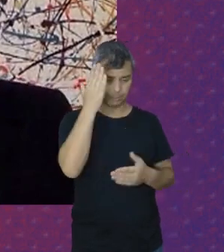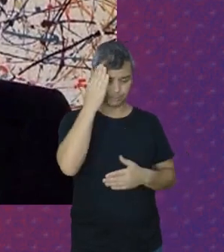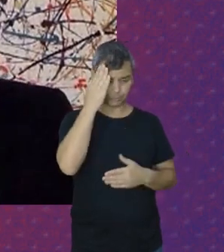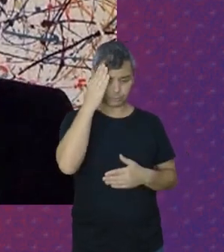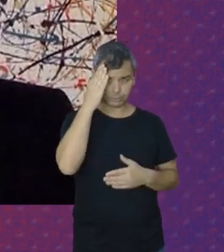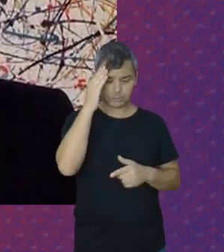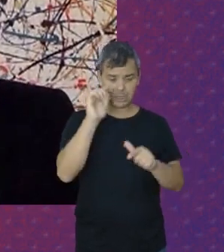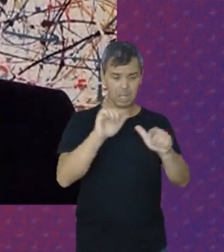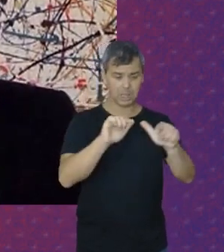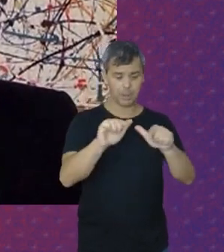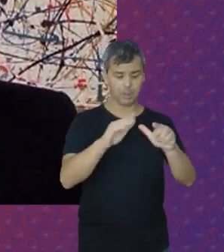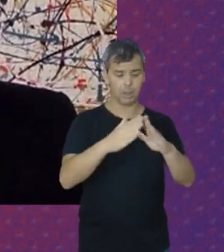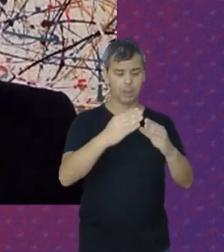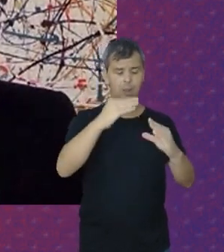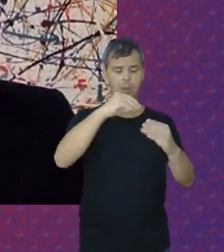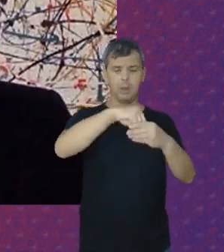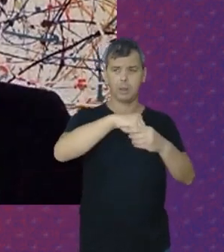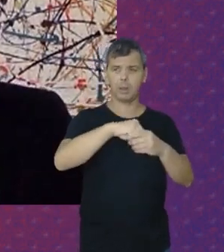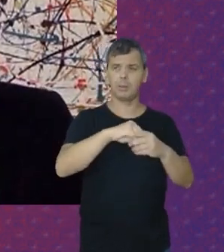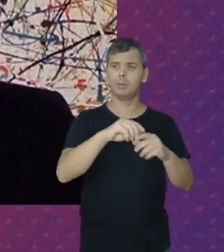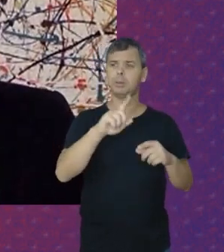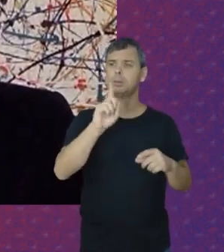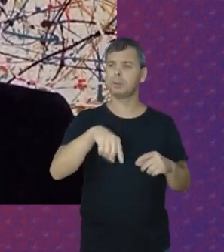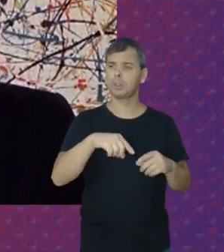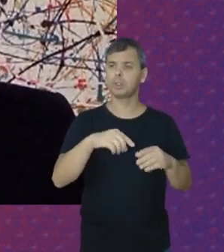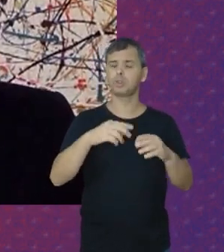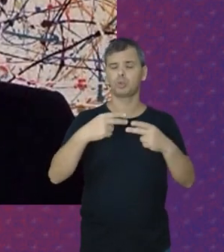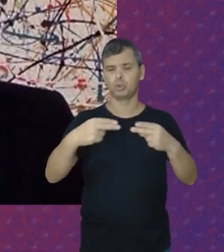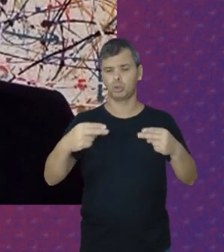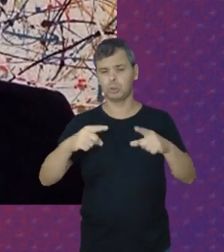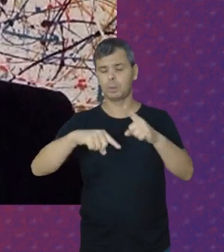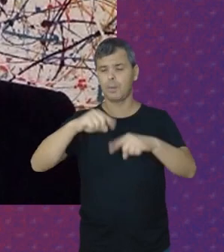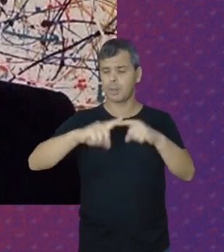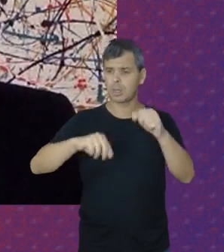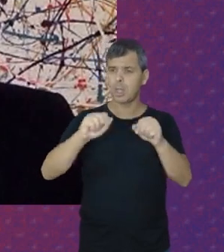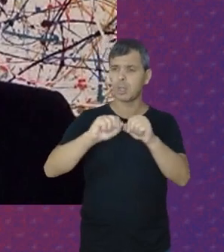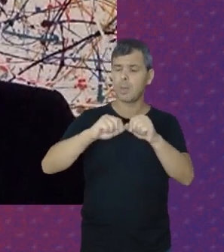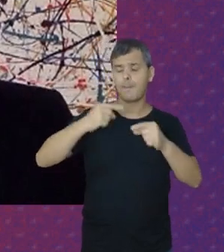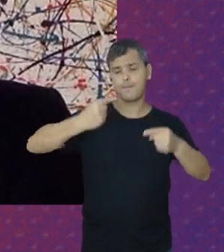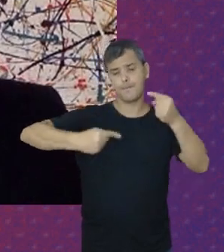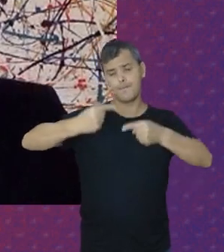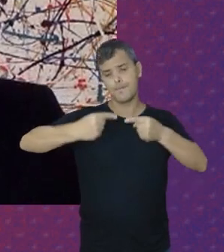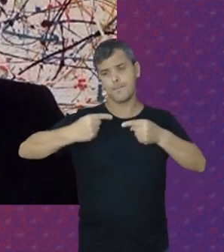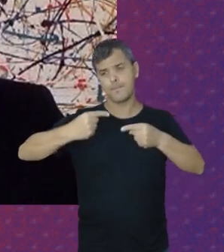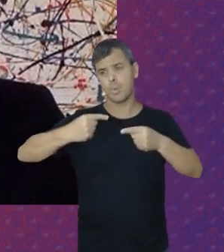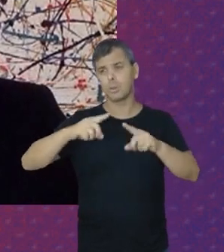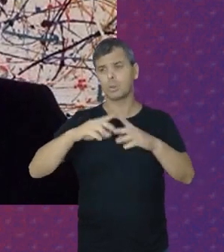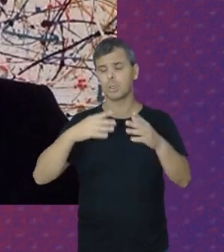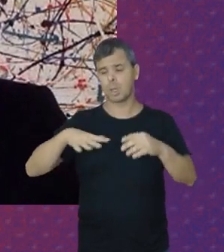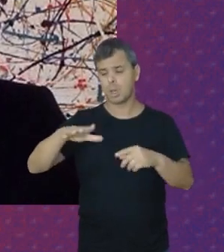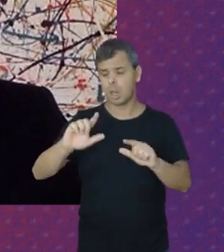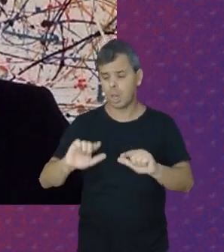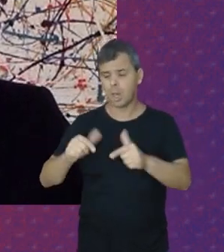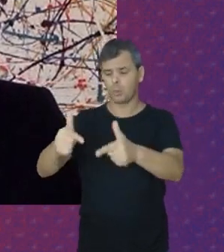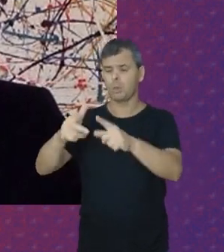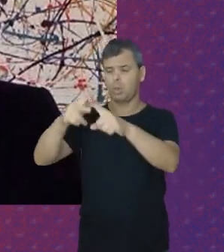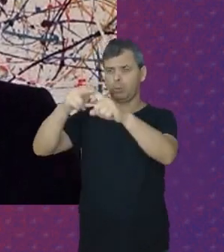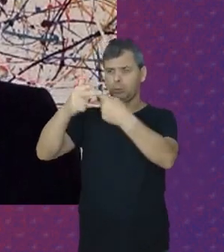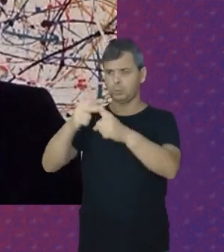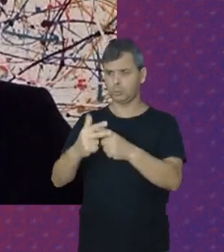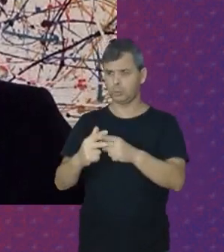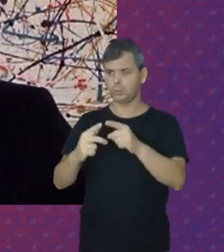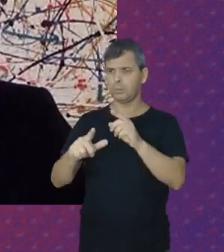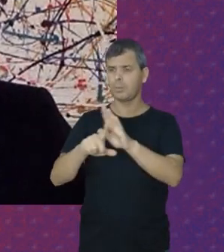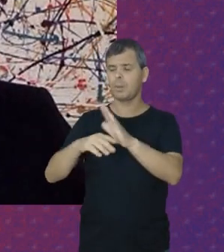Que as trabalhadoras Domésticas Teriam as condições Materiais E políticas Para a luta Em torno Da regulamentação